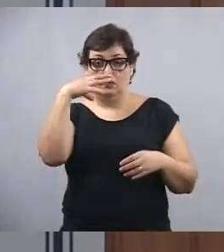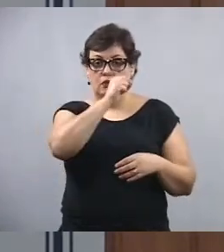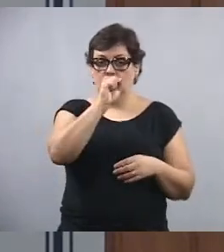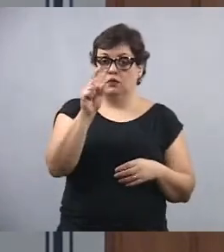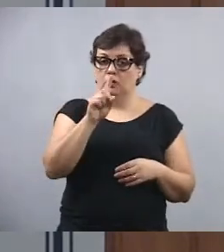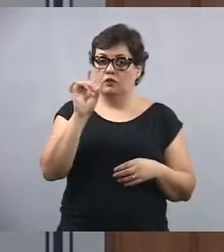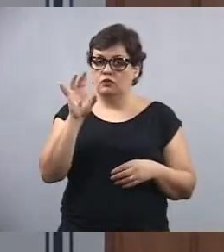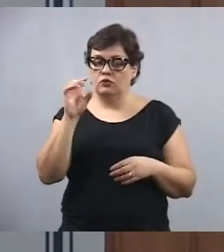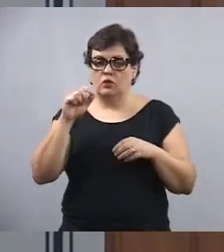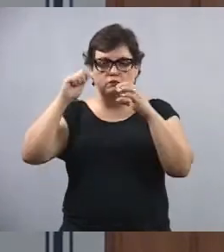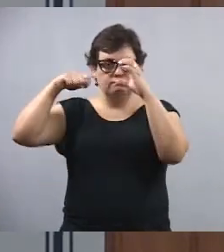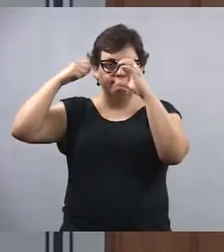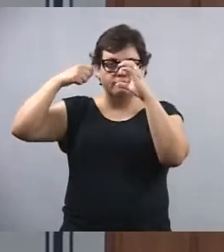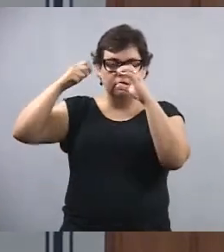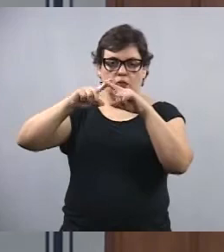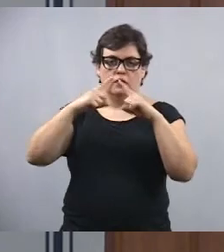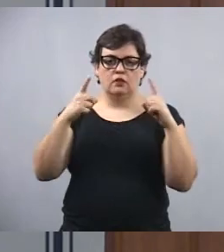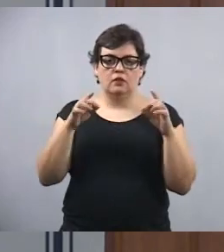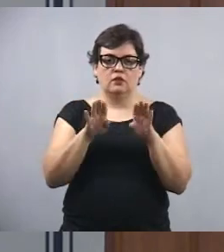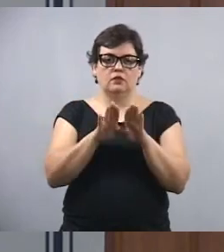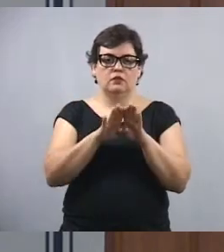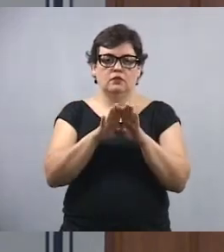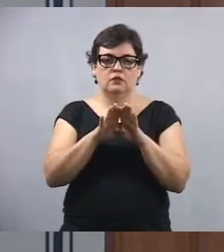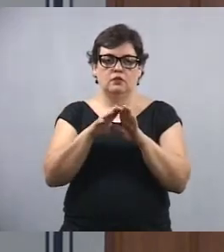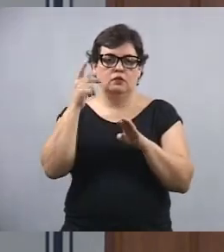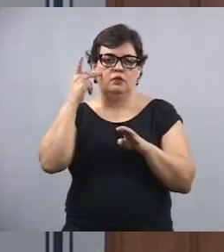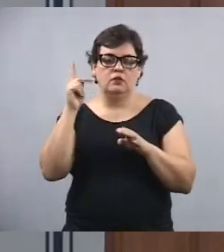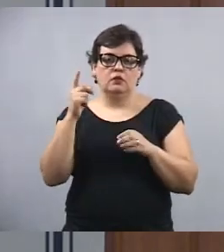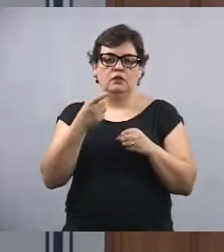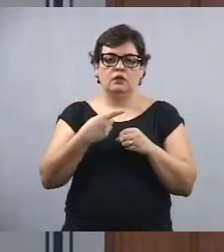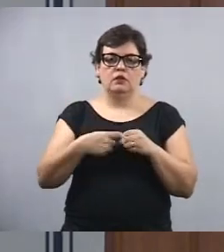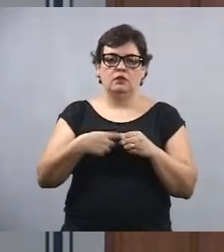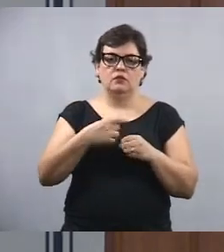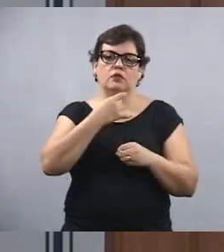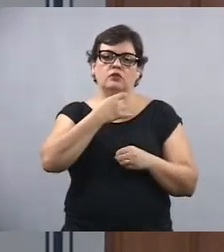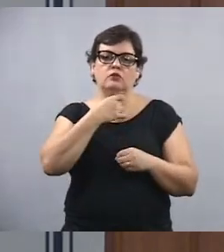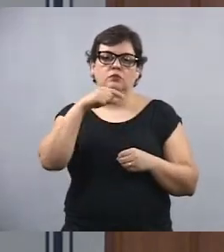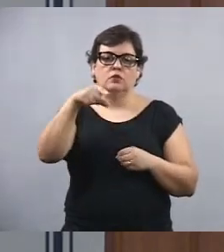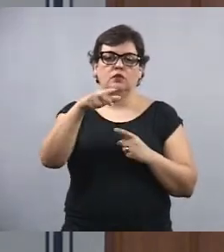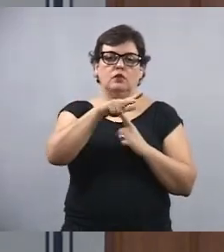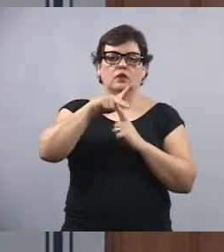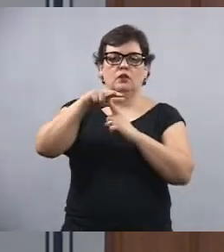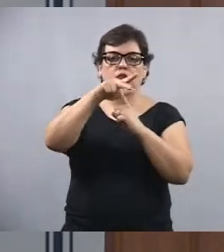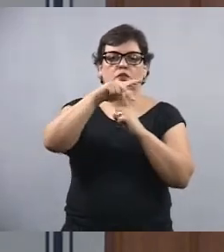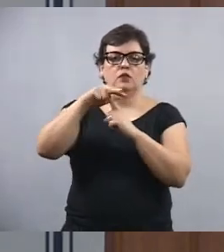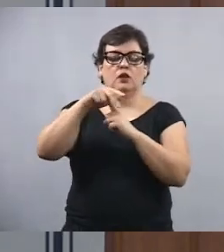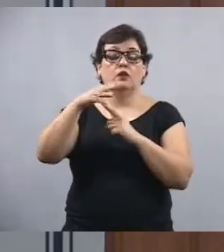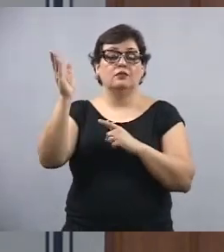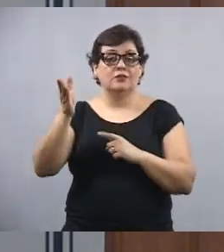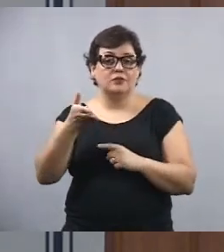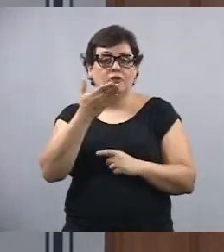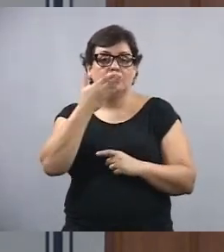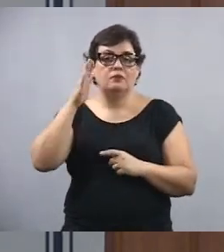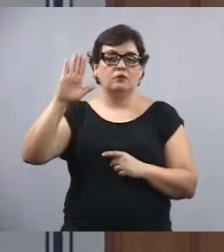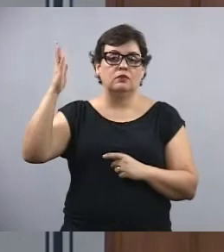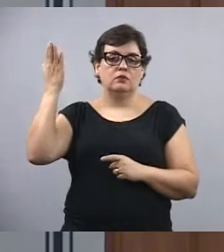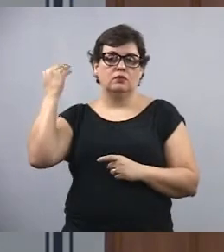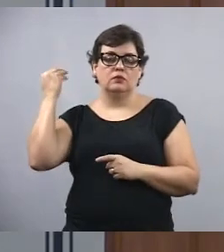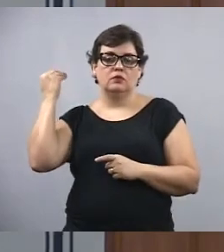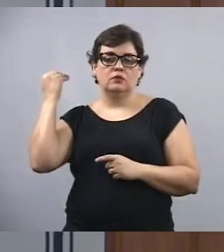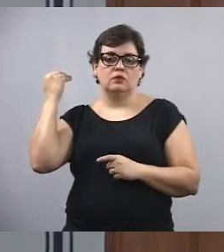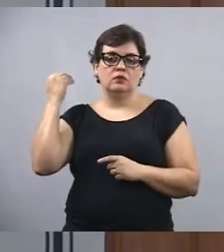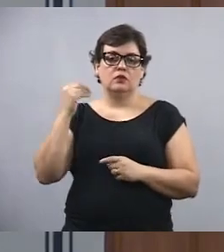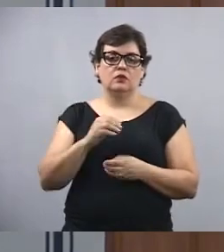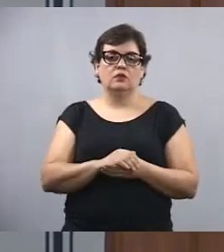só as câmaras, mas também a disposição da cidade de Marília, esse helicóptero que já foi prometido em outras ocasiões